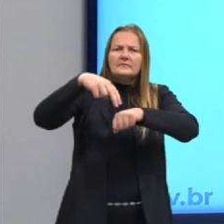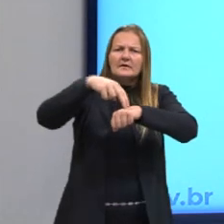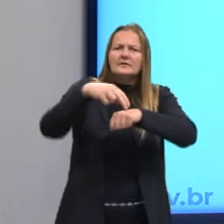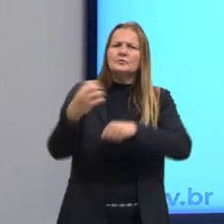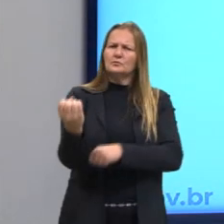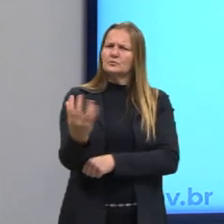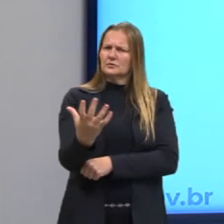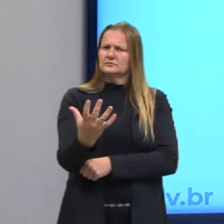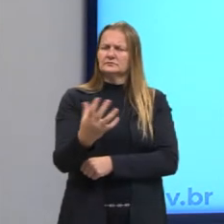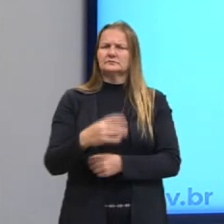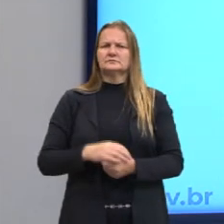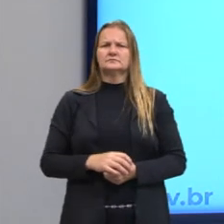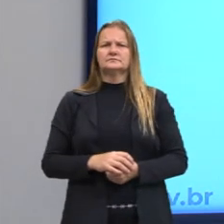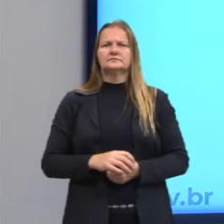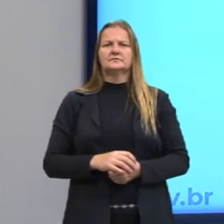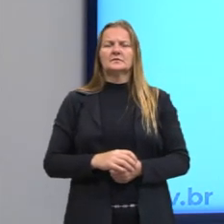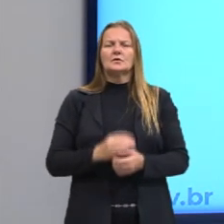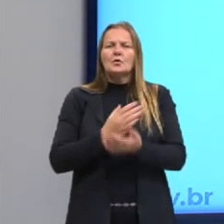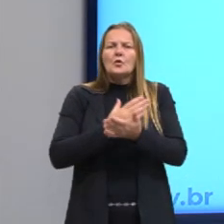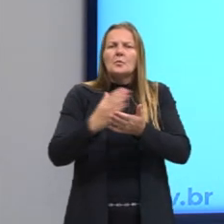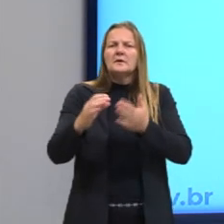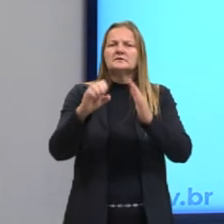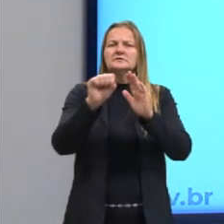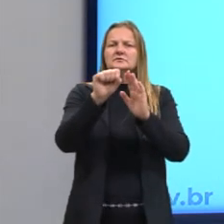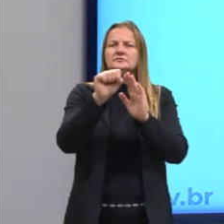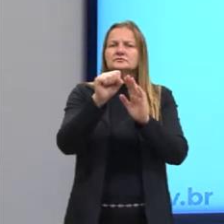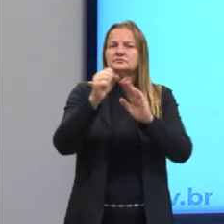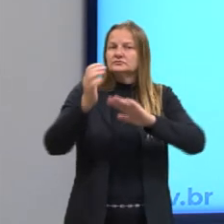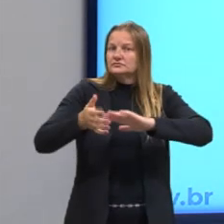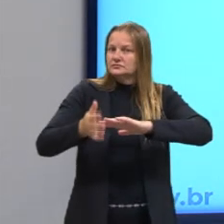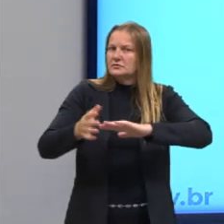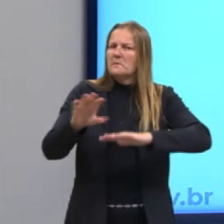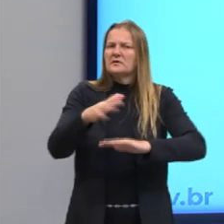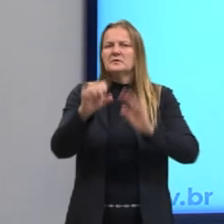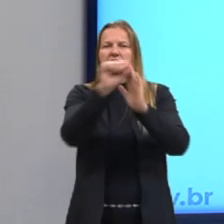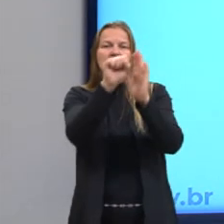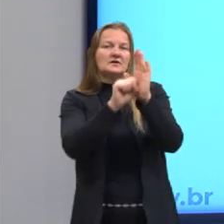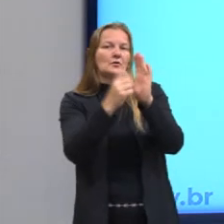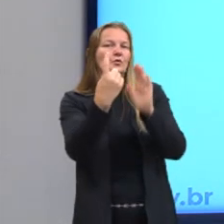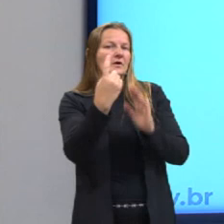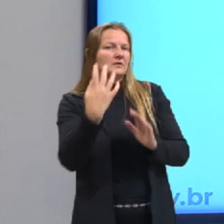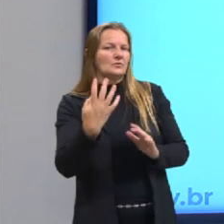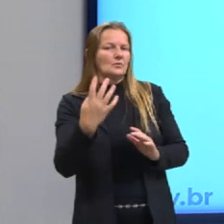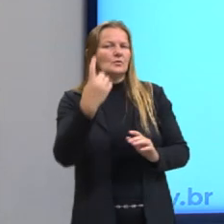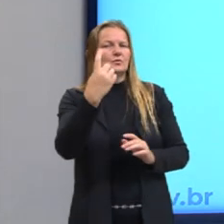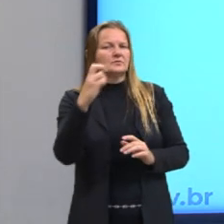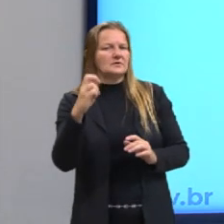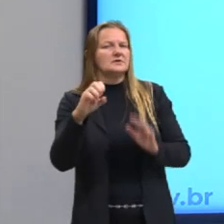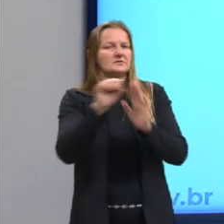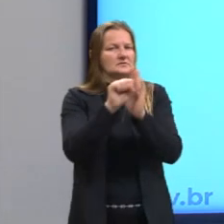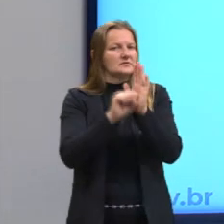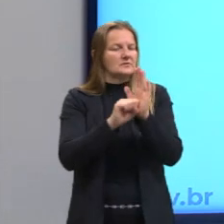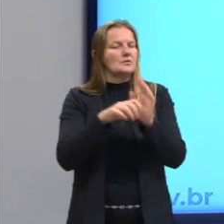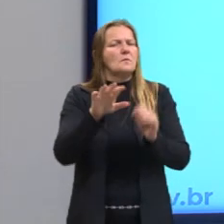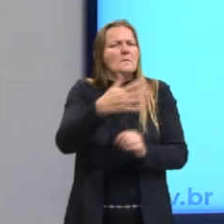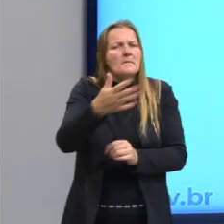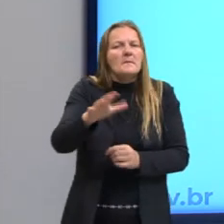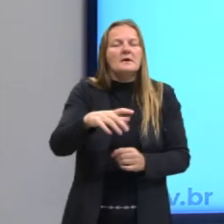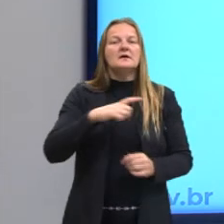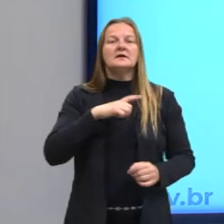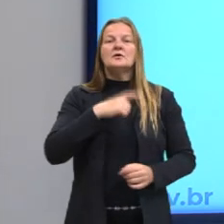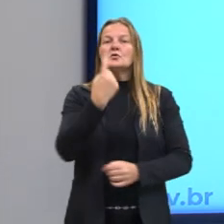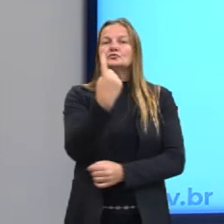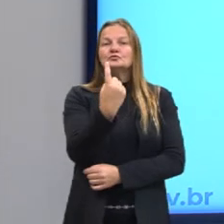começa a surgir, então, no início da Idade Moderna, ali pelo século 14, 15, ele vai ter uma